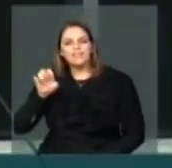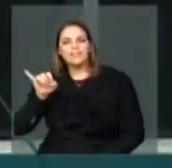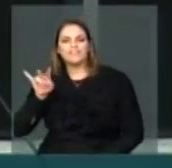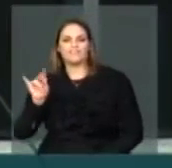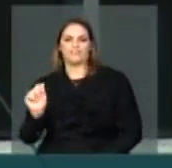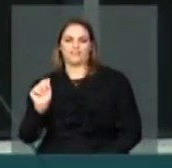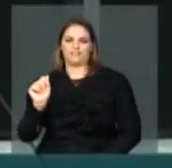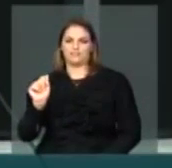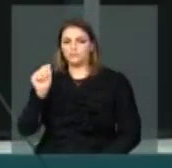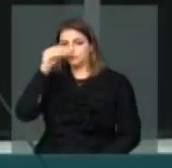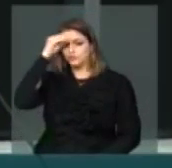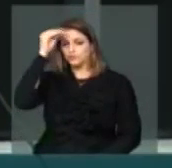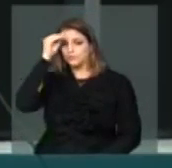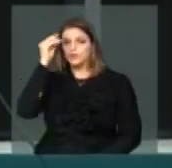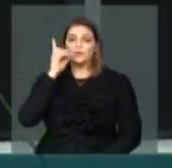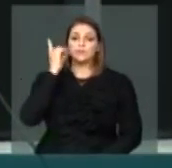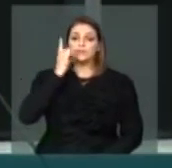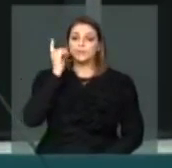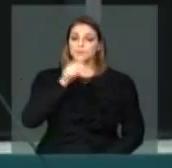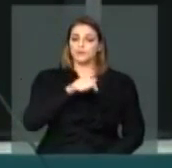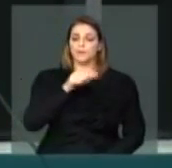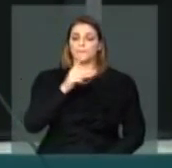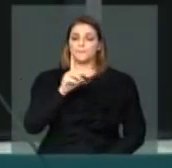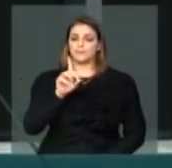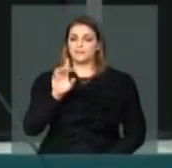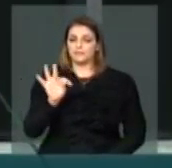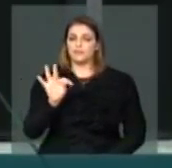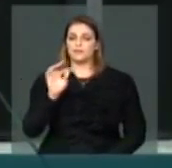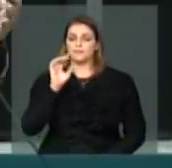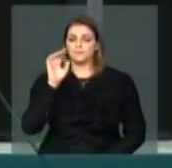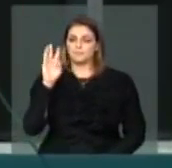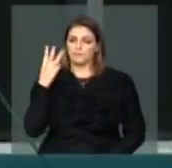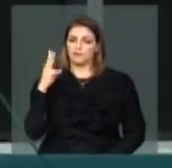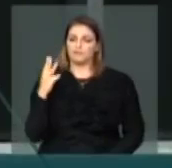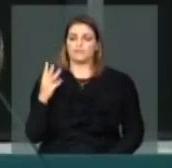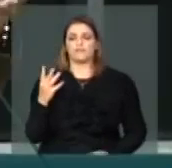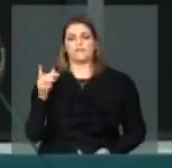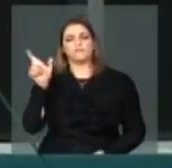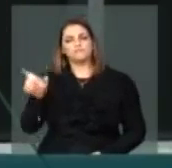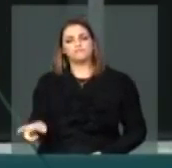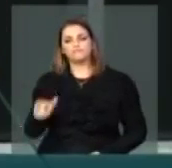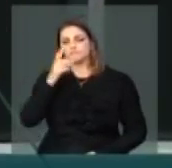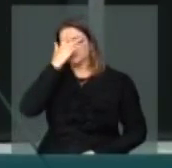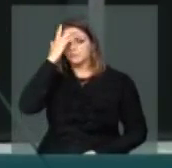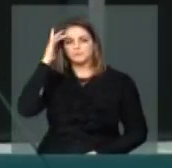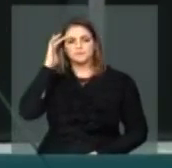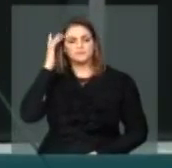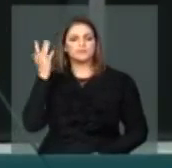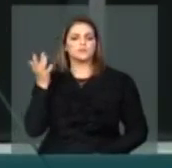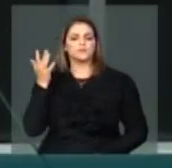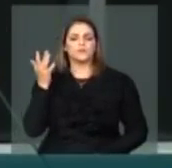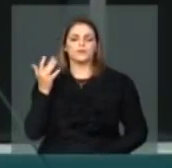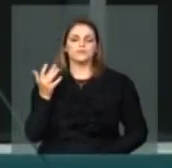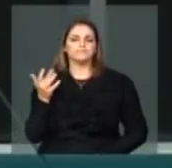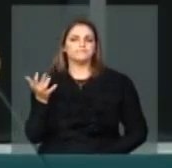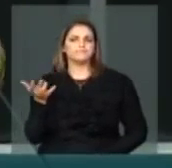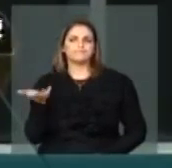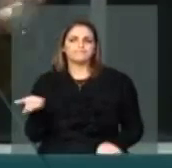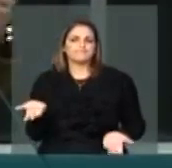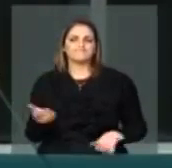deputado Neiva Moreira, do PDT do Maranhão, e pessoa, o nosso Neiva, Antônio Neiva,